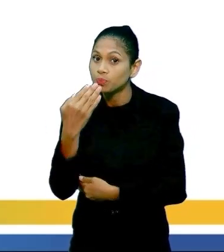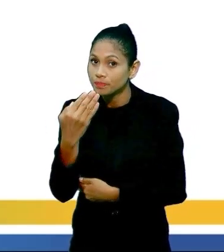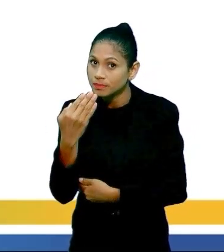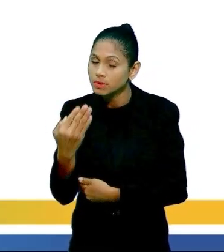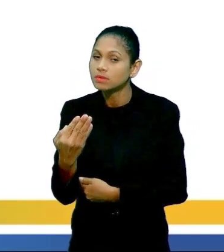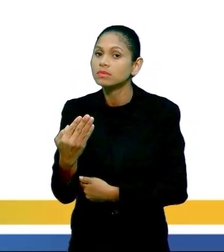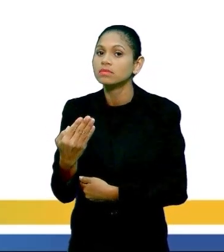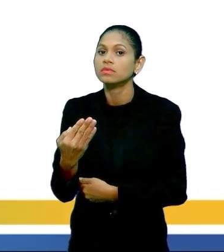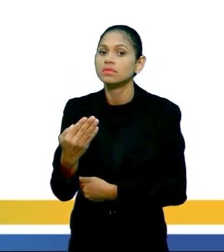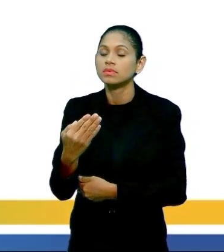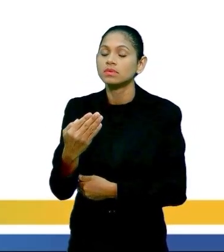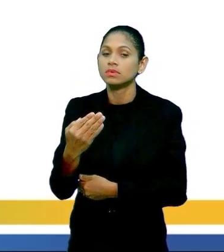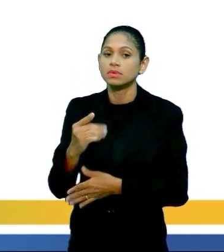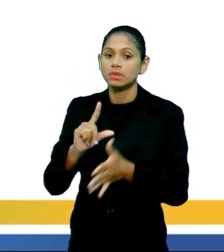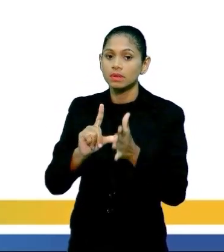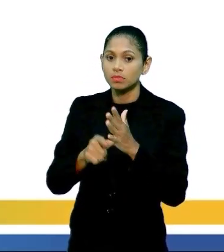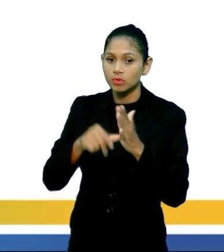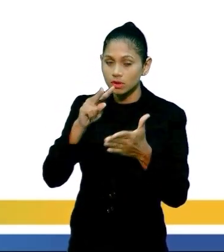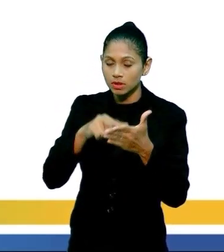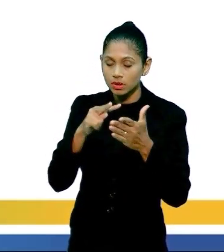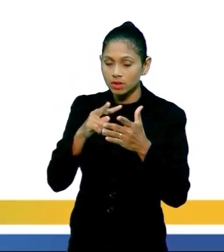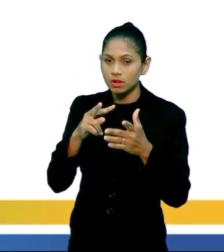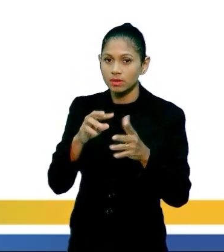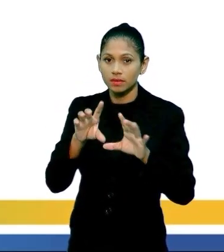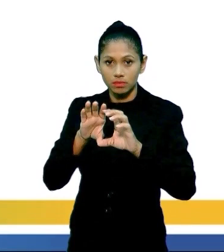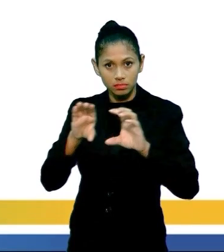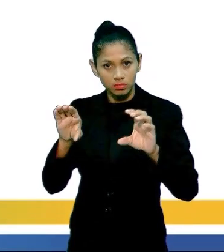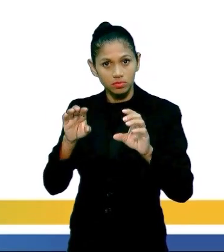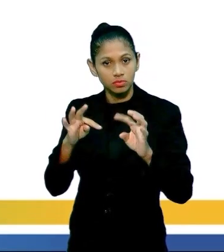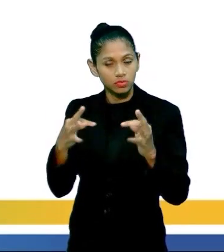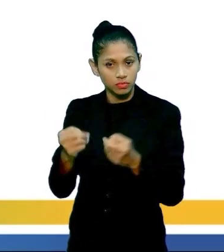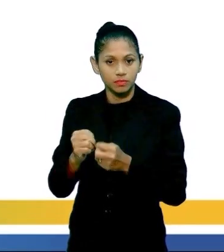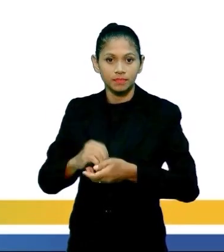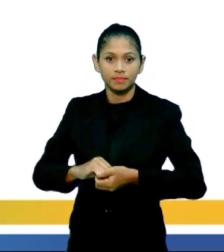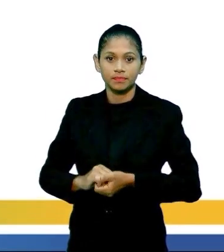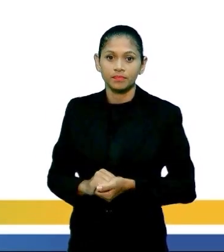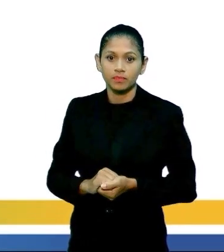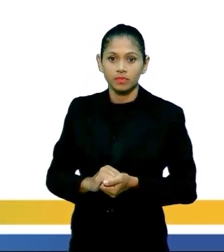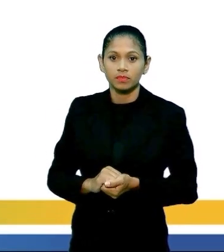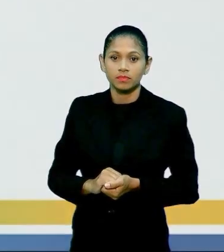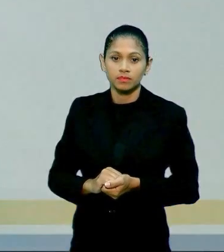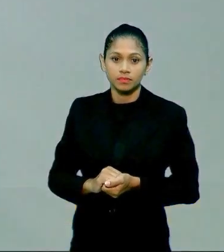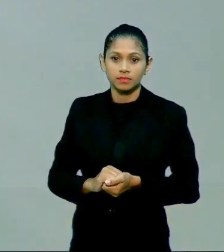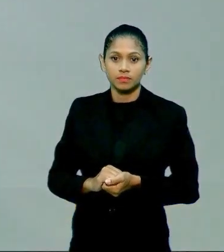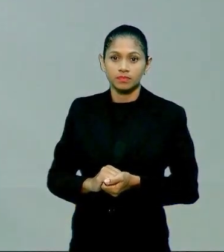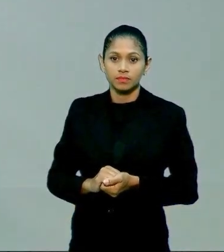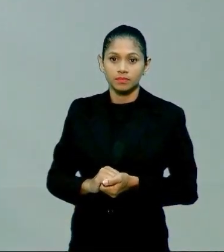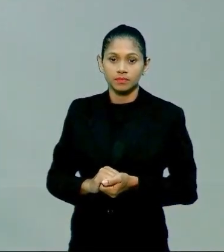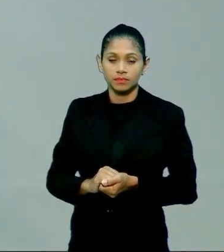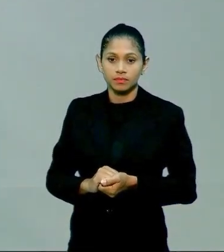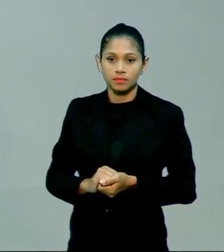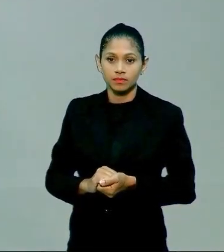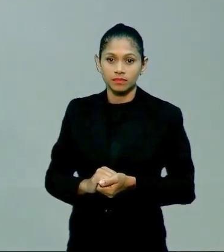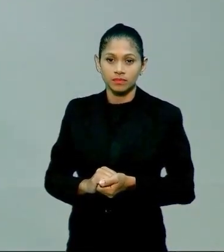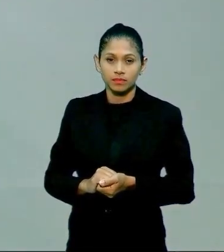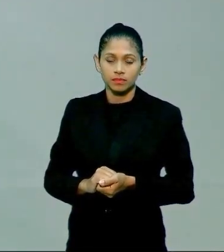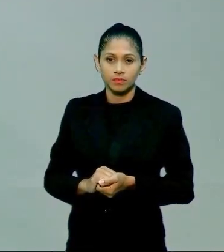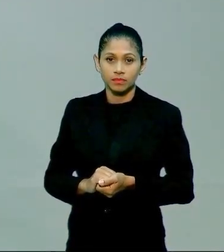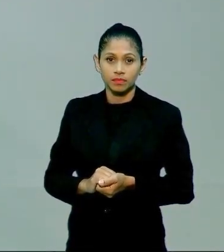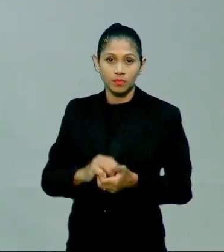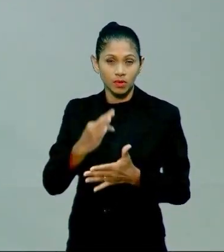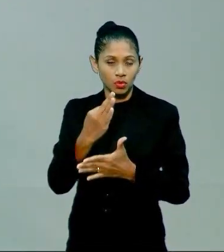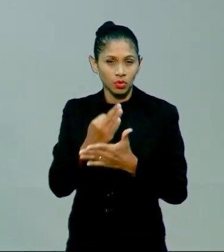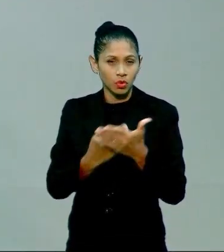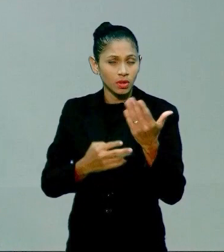históricos o texto retrata o processo de adaptação pelo qual passou um tipo de brincadeira então o texto estava